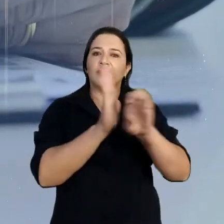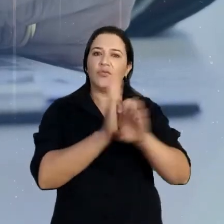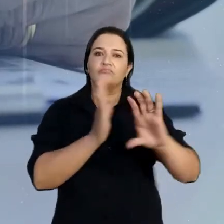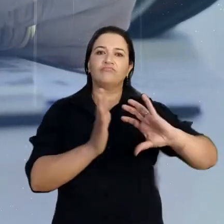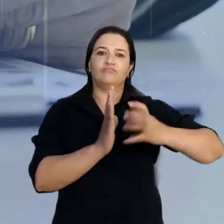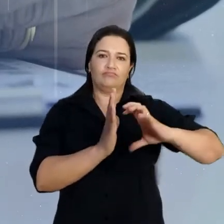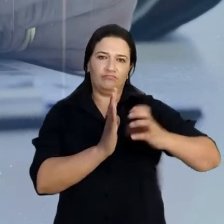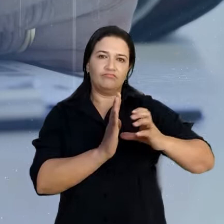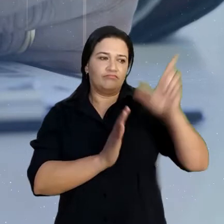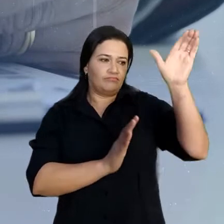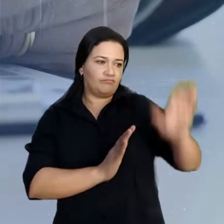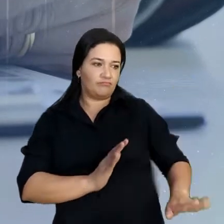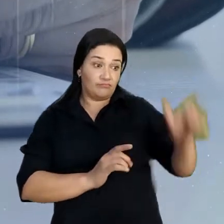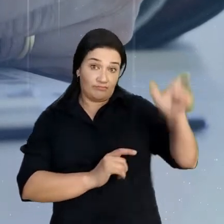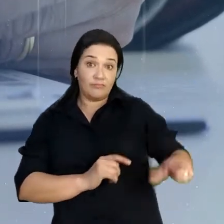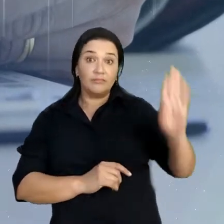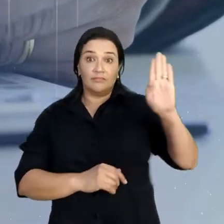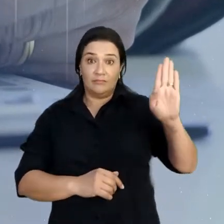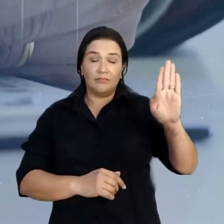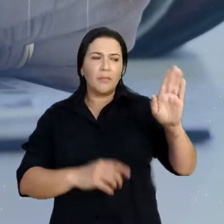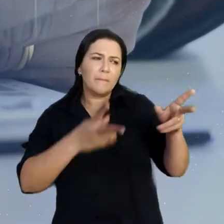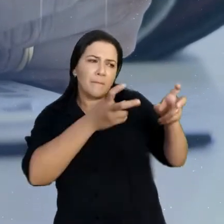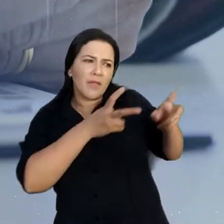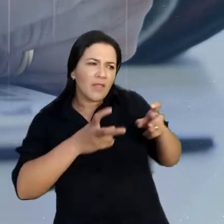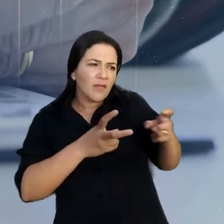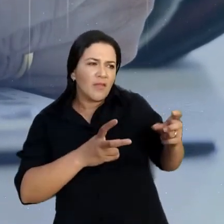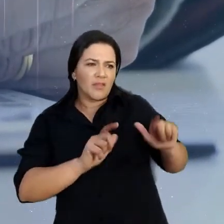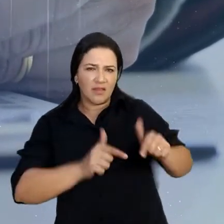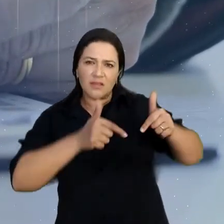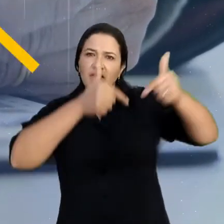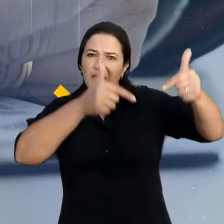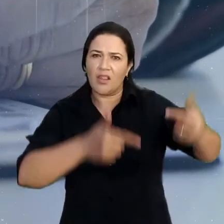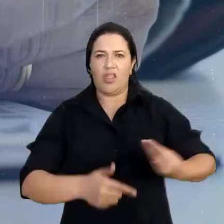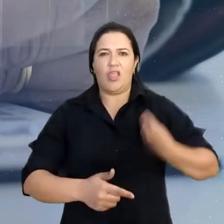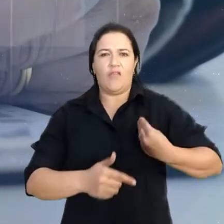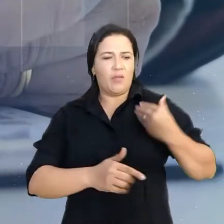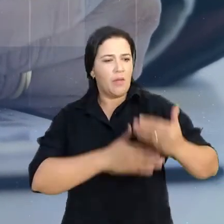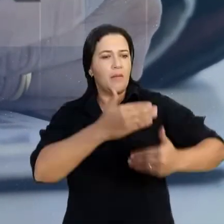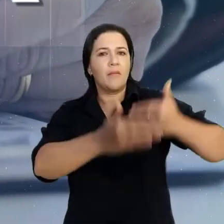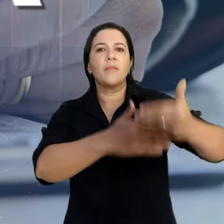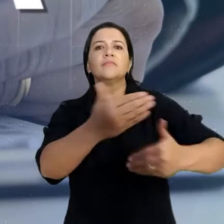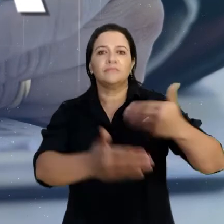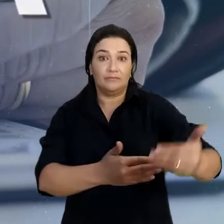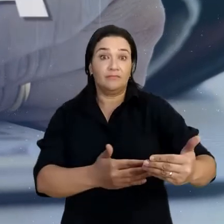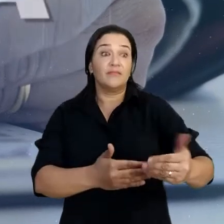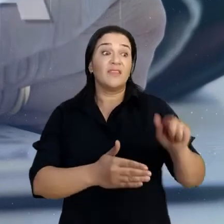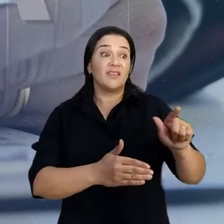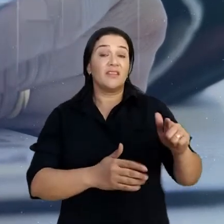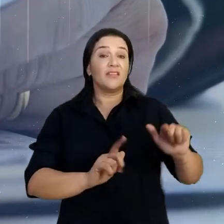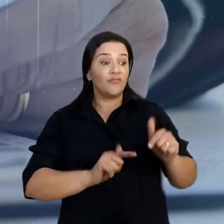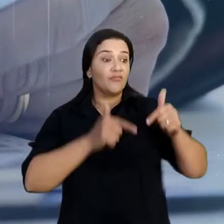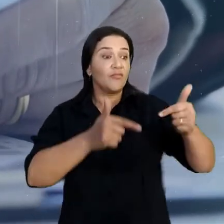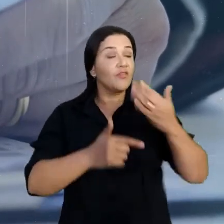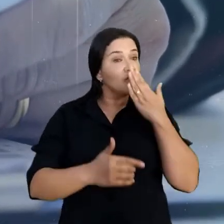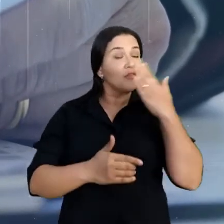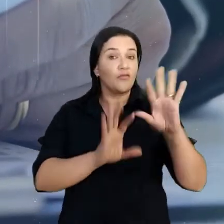partido do candidato. Observe se ele defende a vida, desde a sua concepção até o fim natural, se é a favor